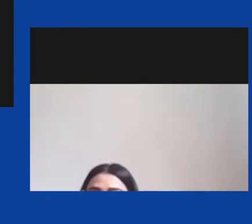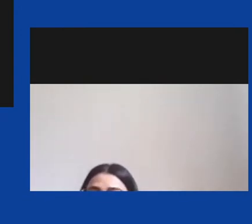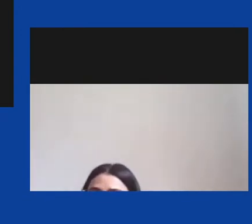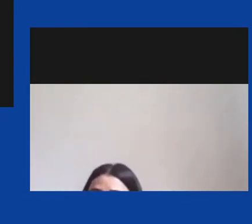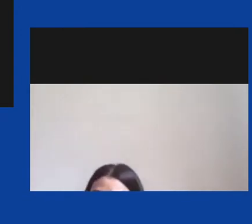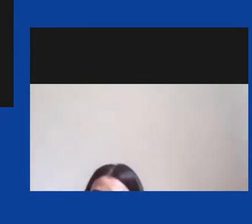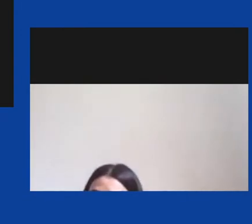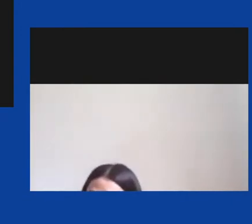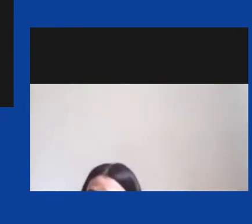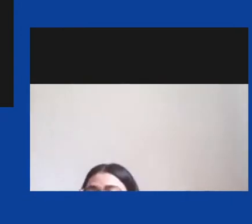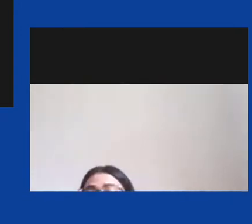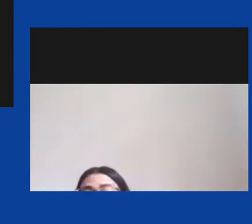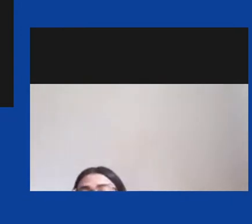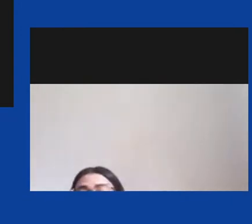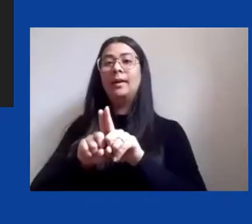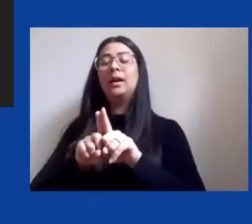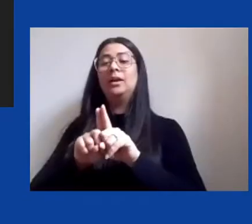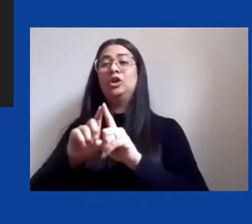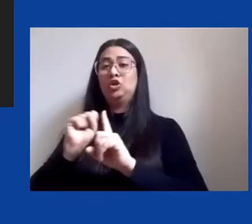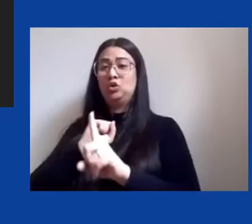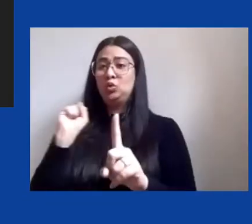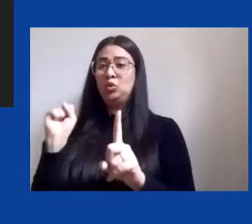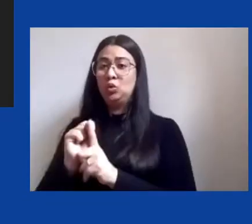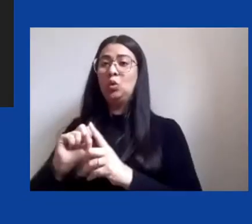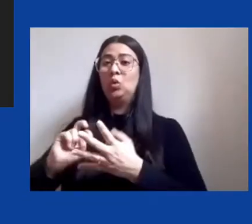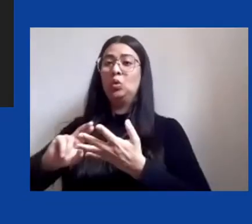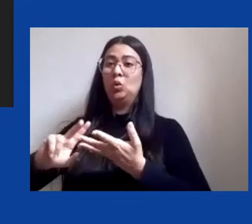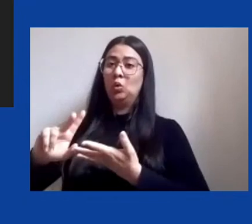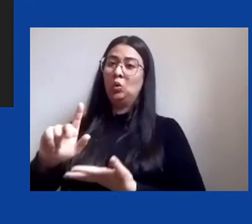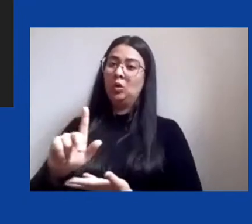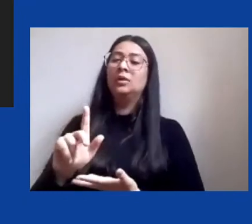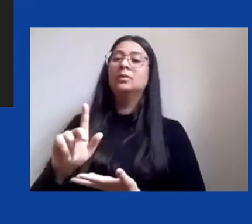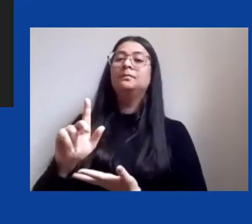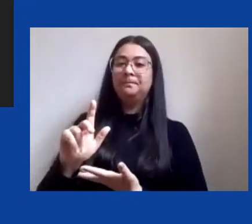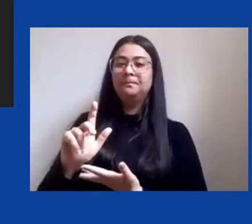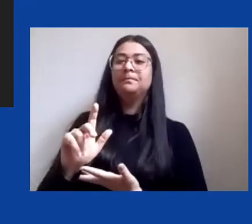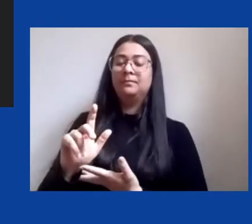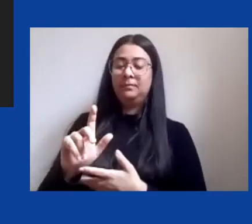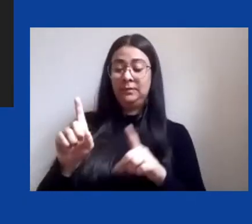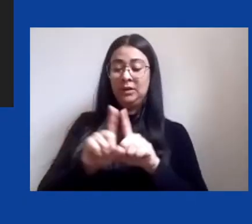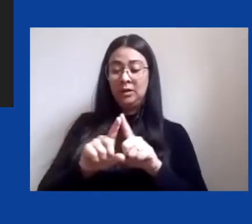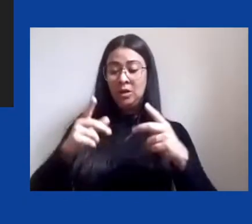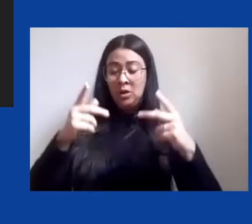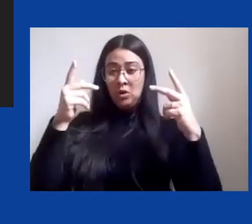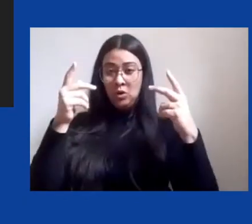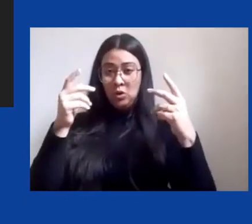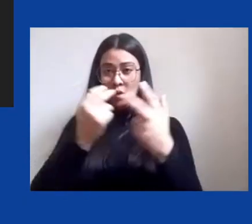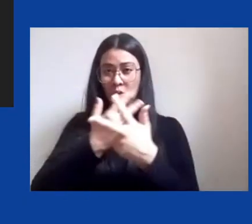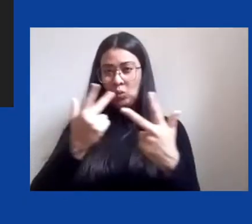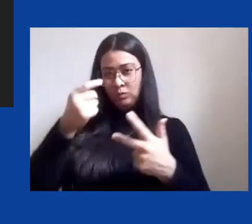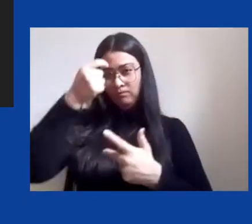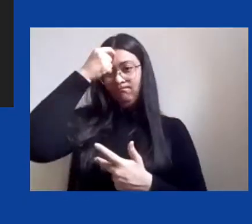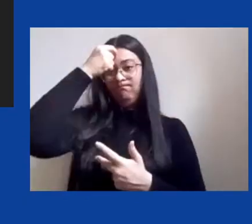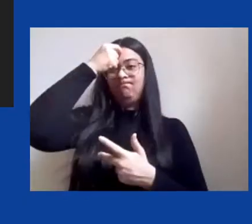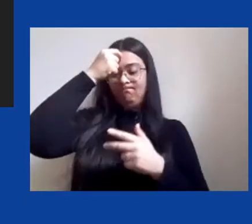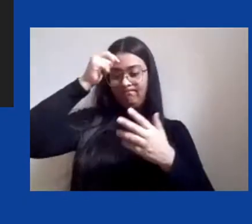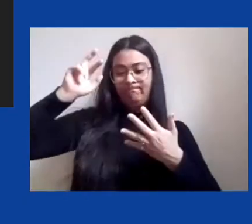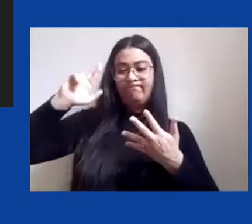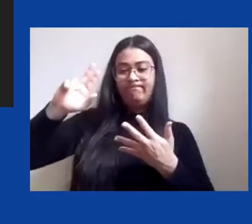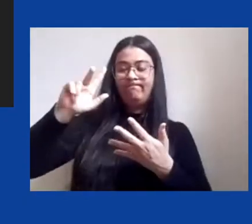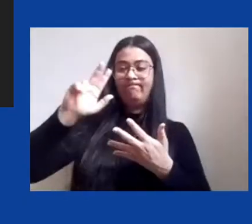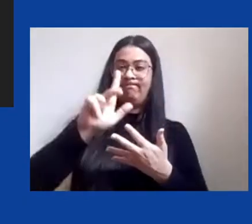eu quero me referir à plasticidade da intervenção humana e à engenhosidade de diferentes regimes de conhecimento e um